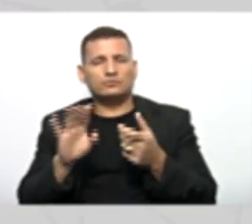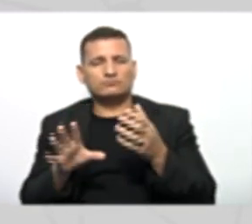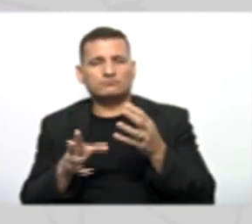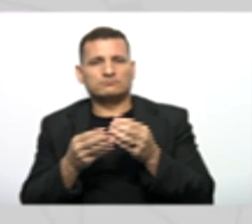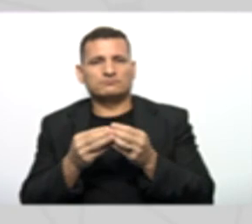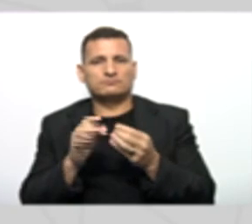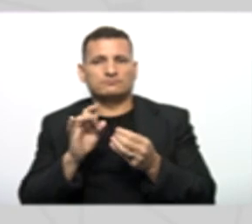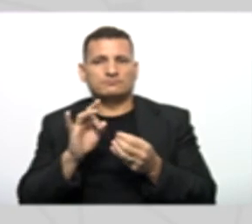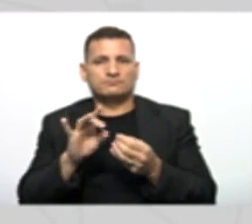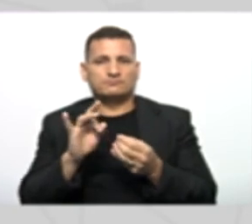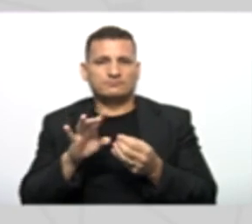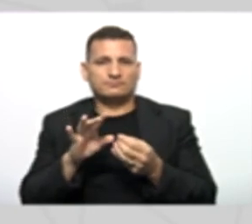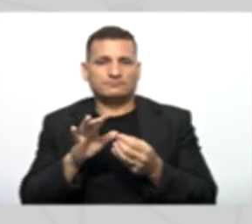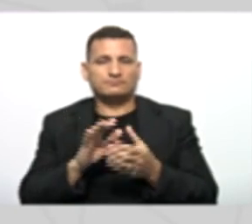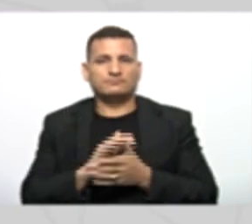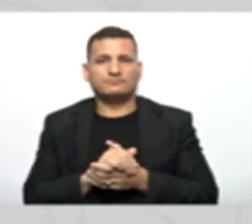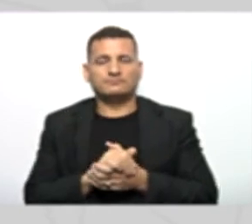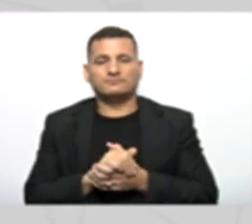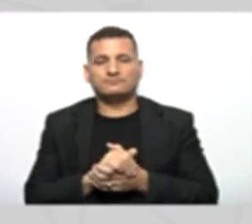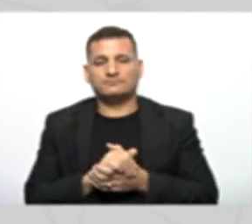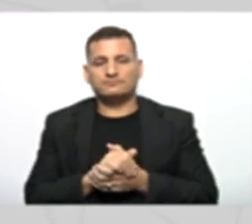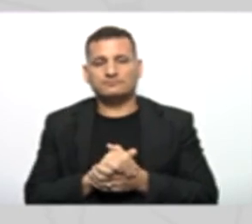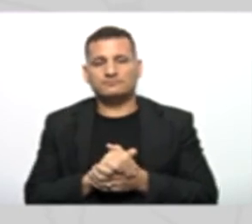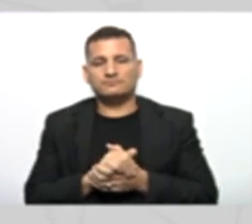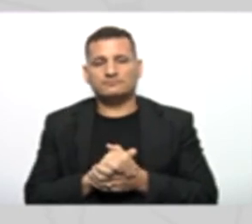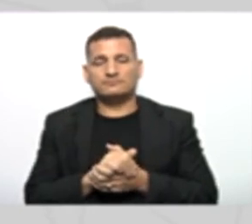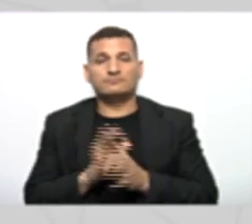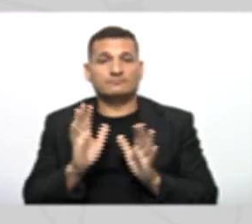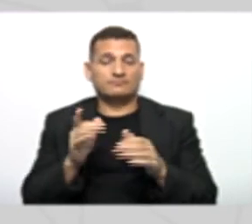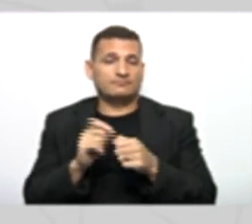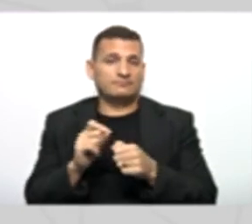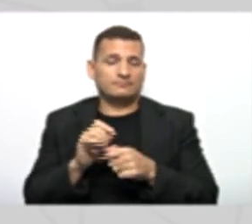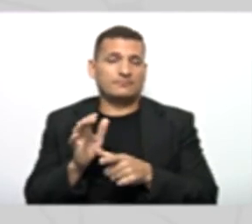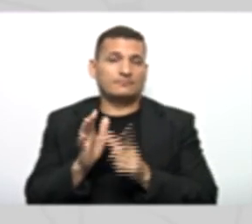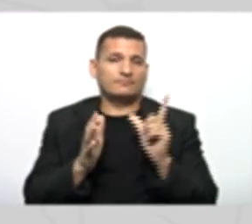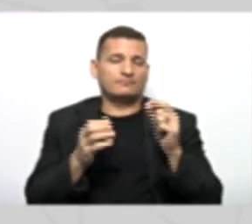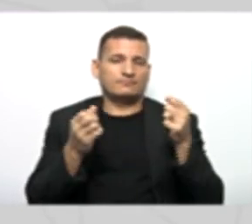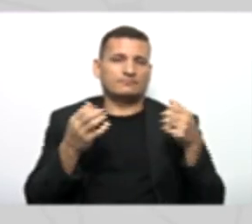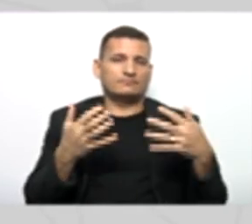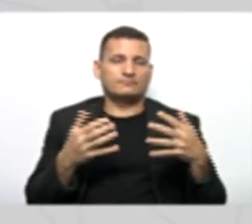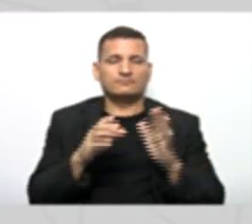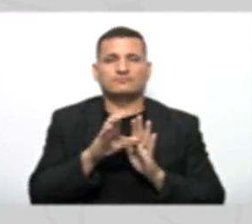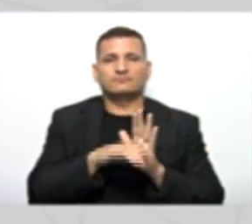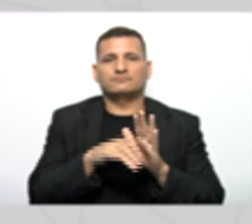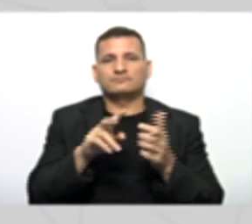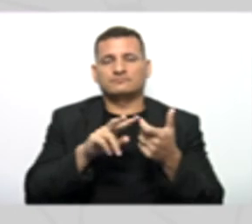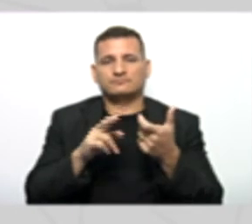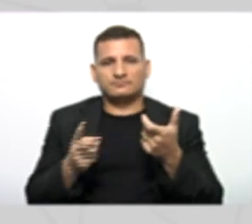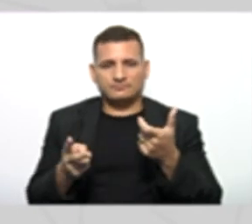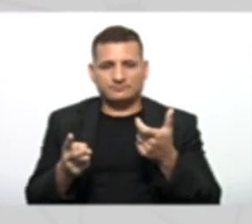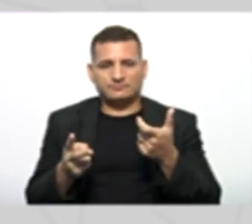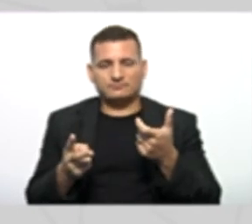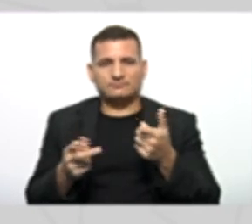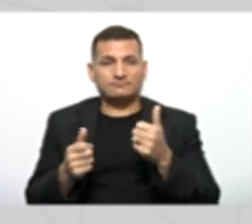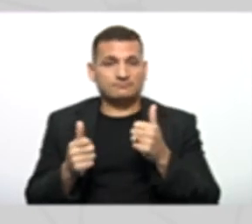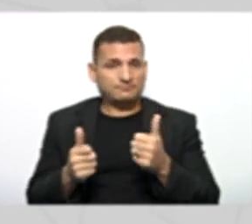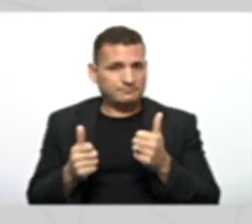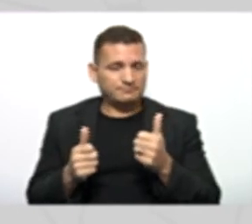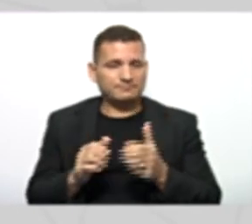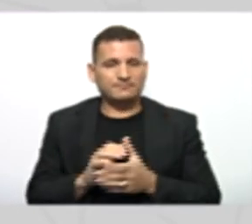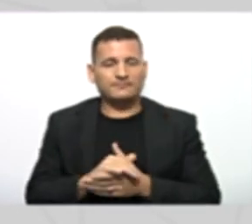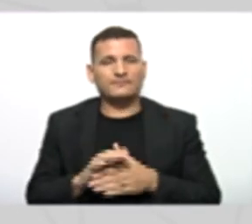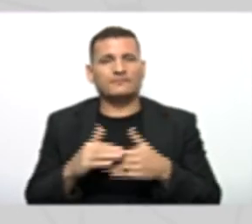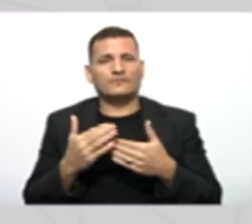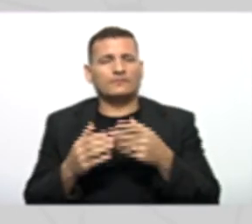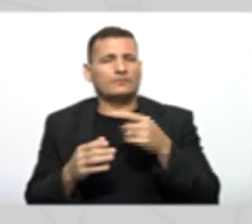Um pouquinho mais Aprimorada Foi feita na explicação Do conceito De herança Tá ok Então para